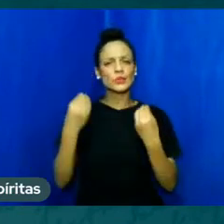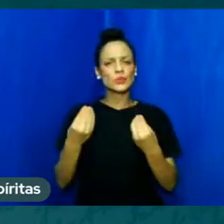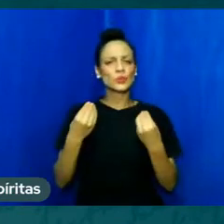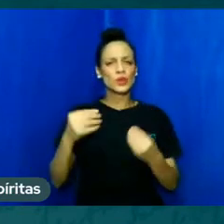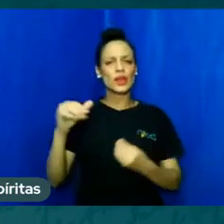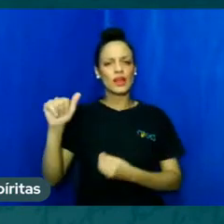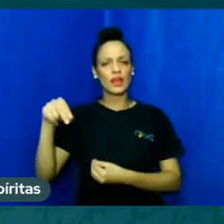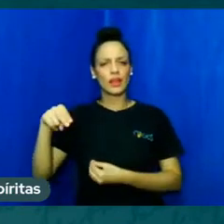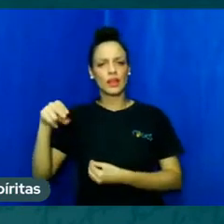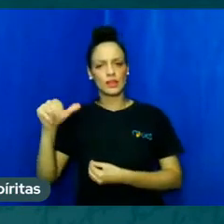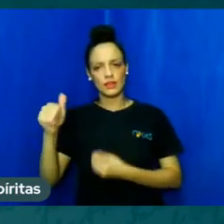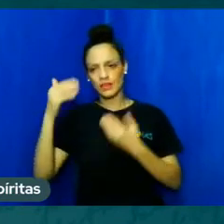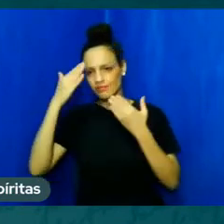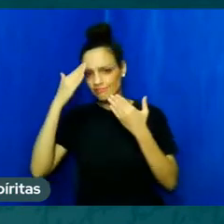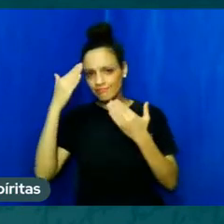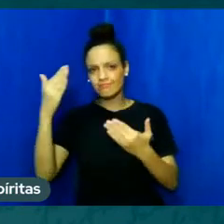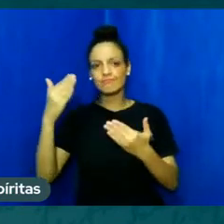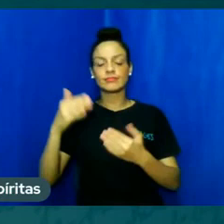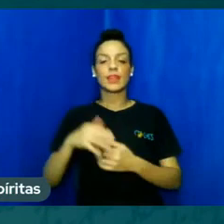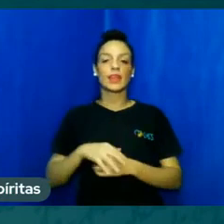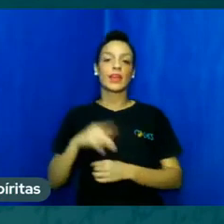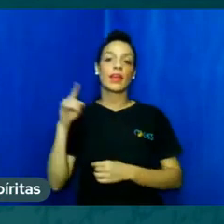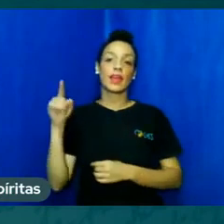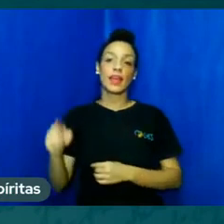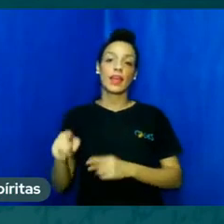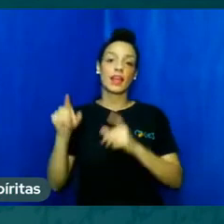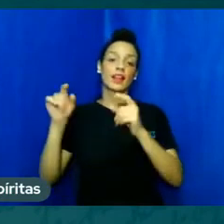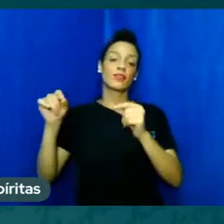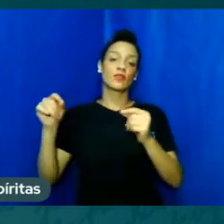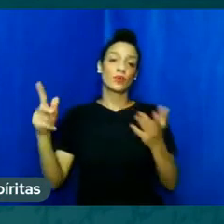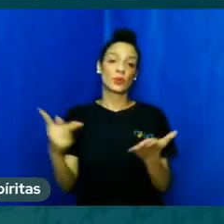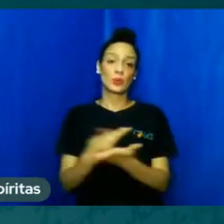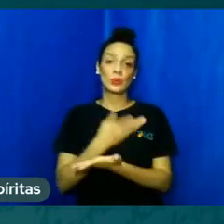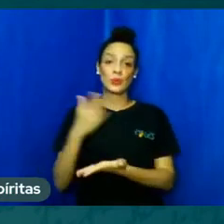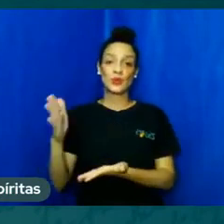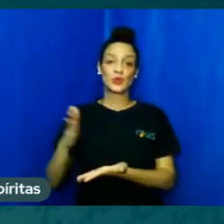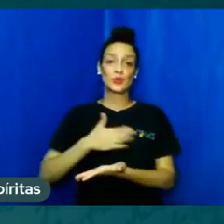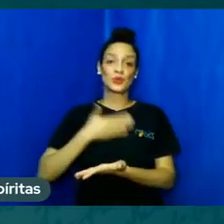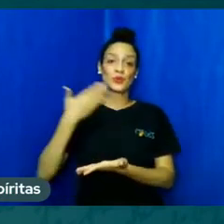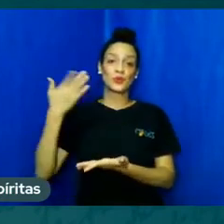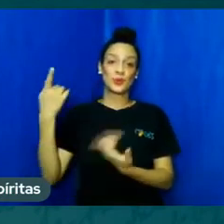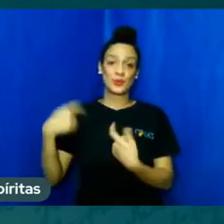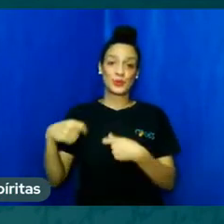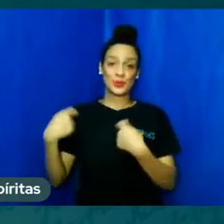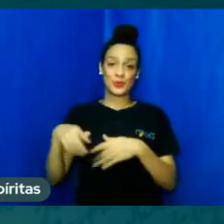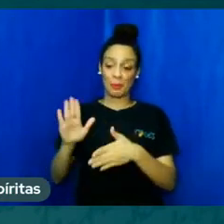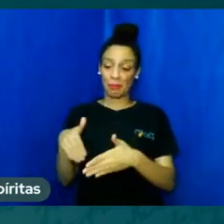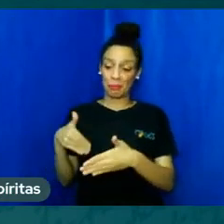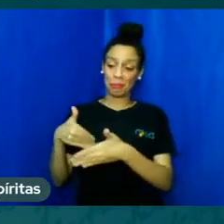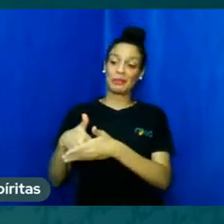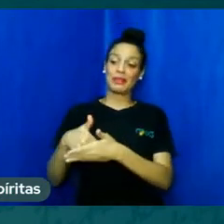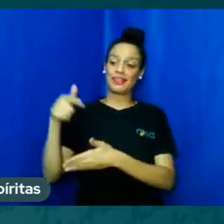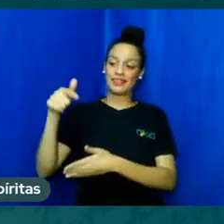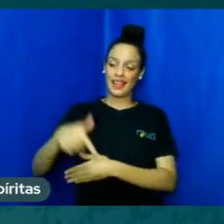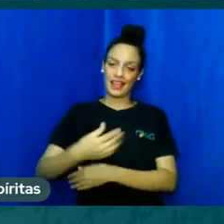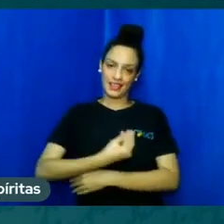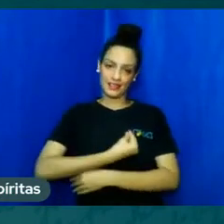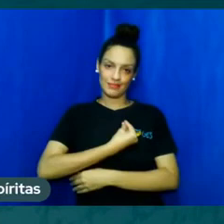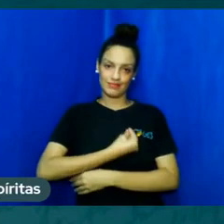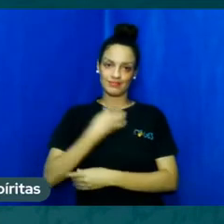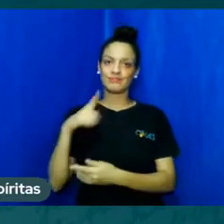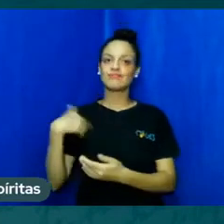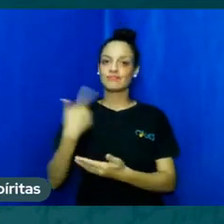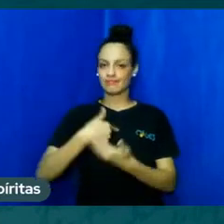obrigado a Ana foi pega de surpresa hoje não é para estar aqui conosco então agradecemos muito